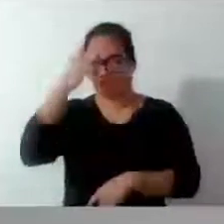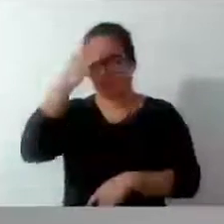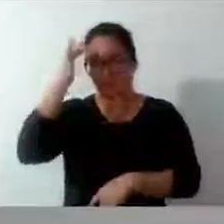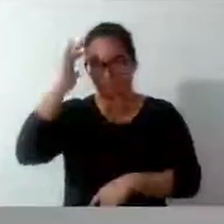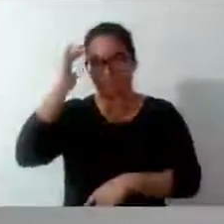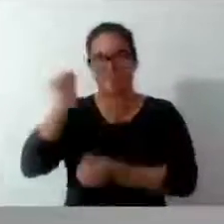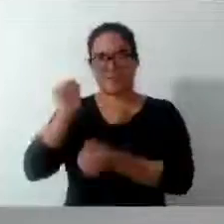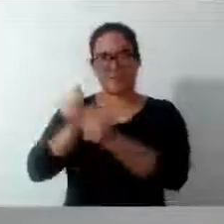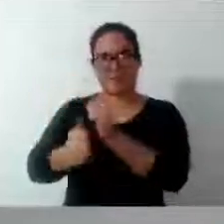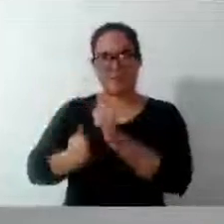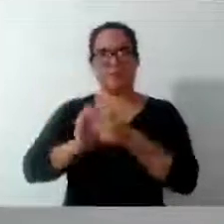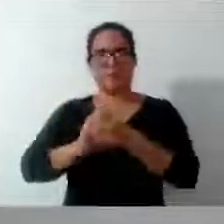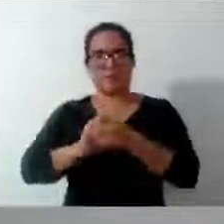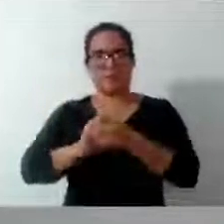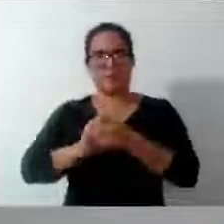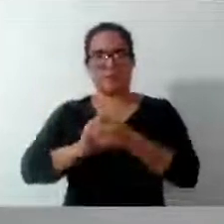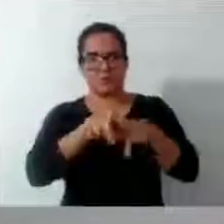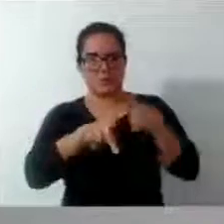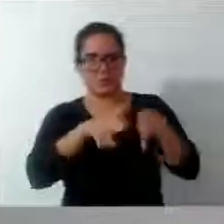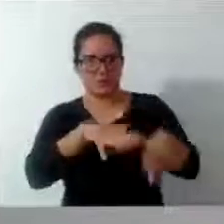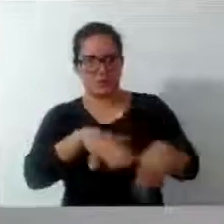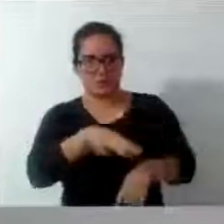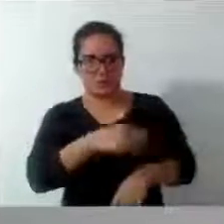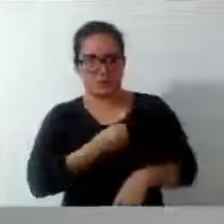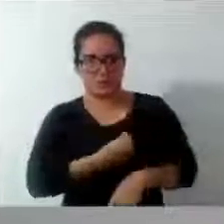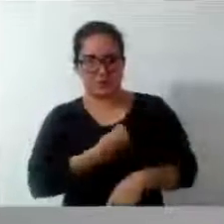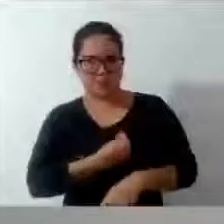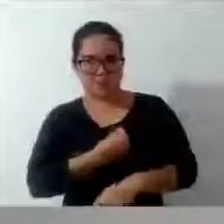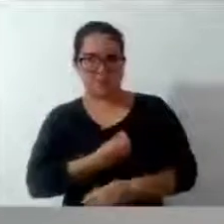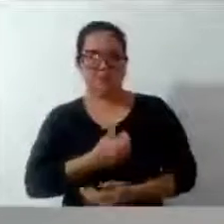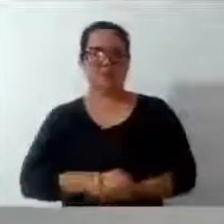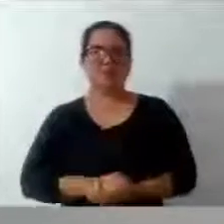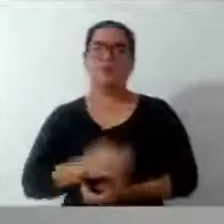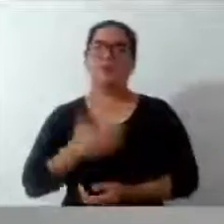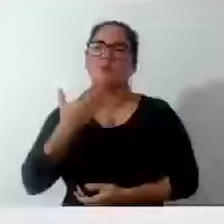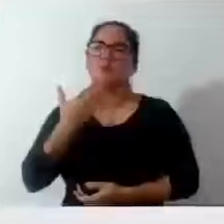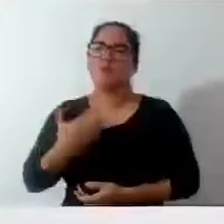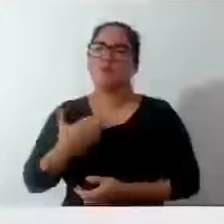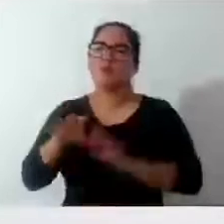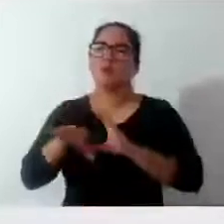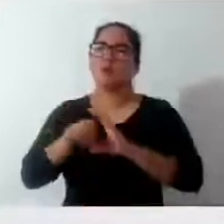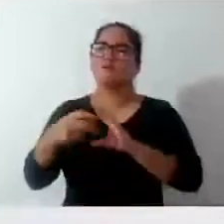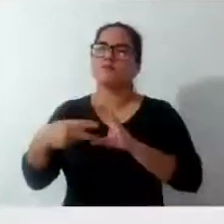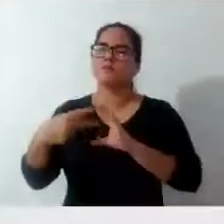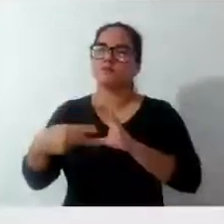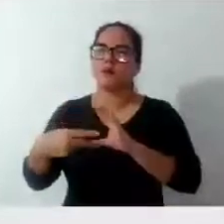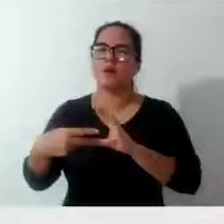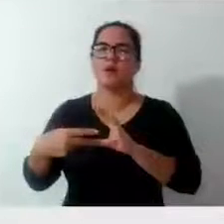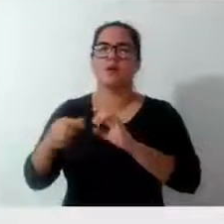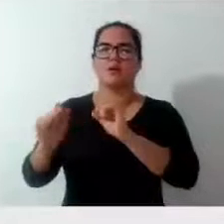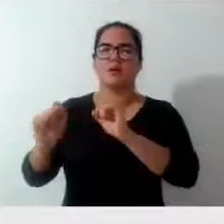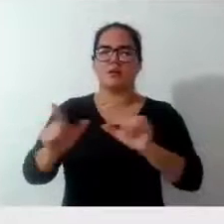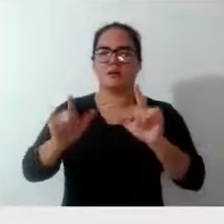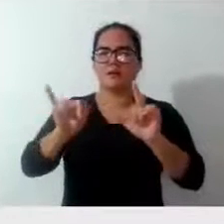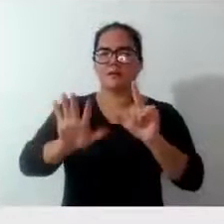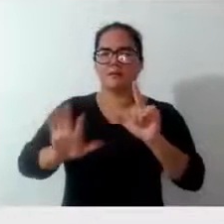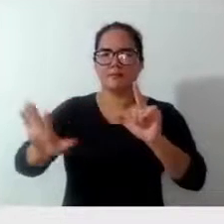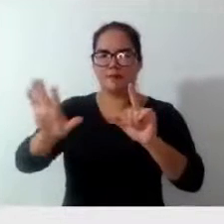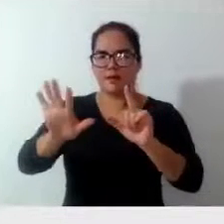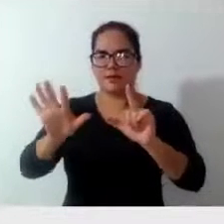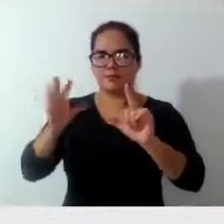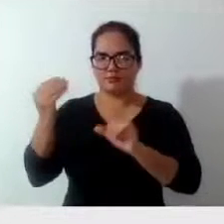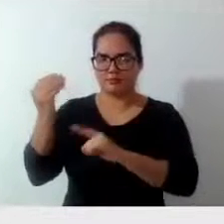Cumprimento aqui o público presente. Eu peço que o audiovisual solte umas imagens ali que eu passei.